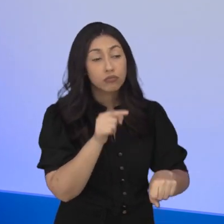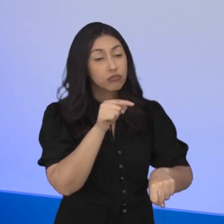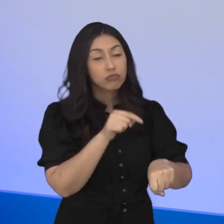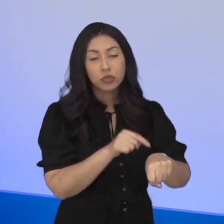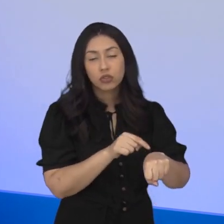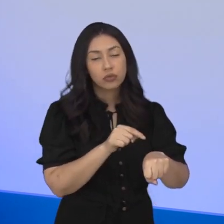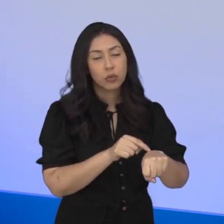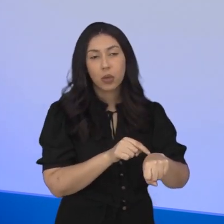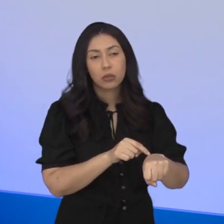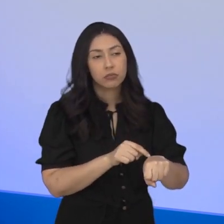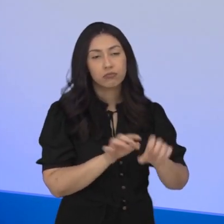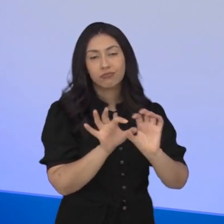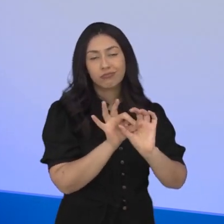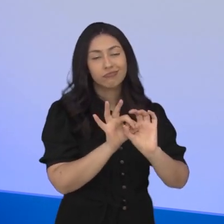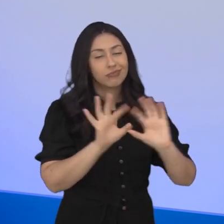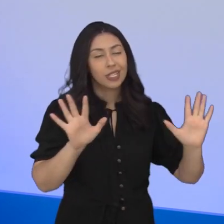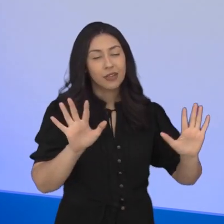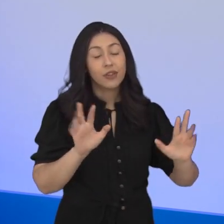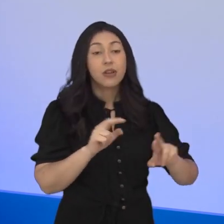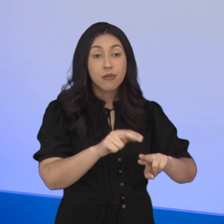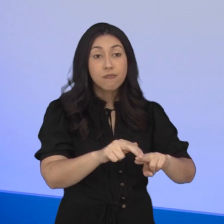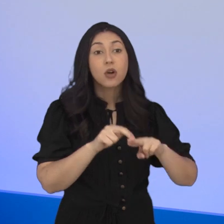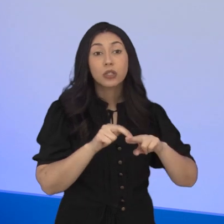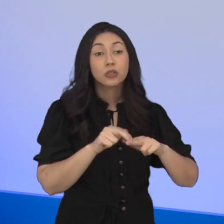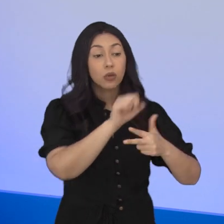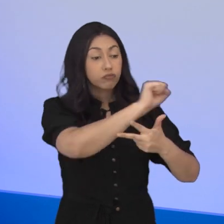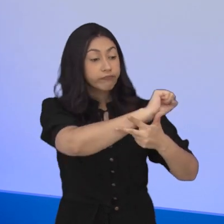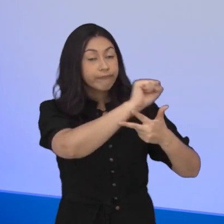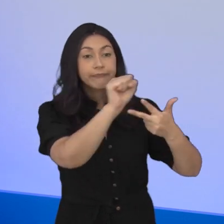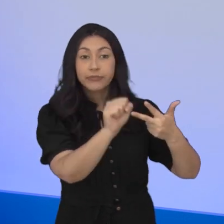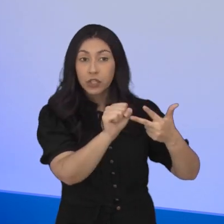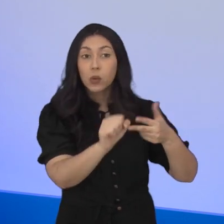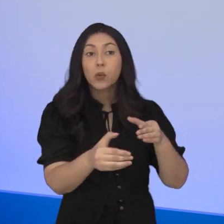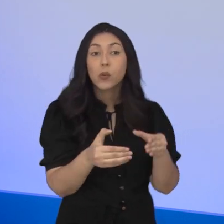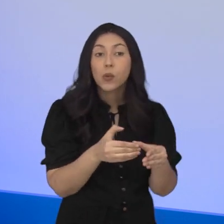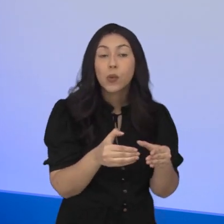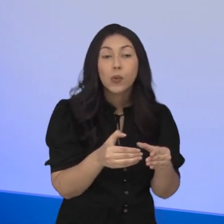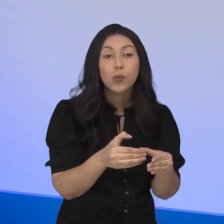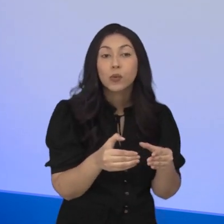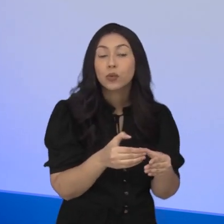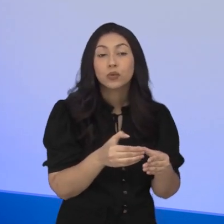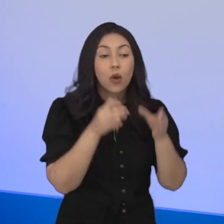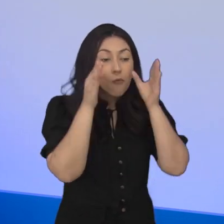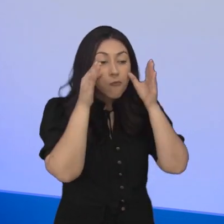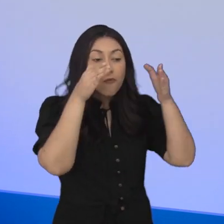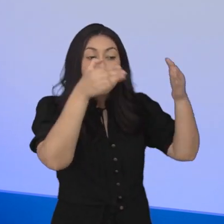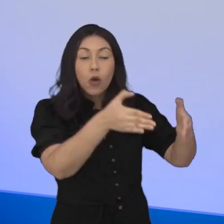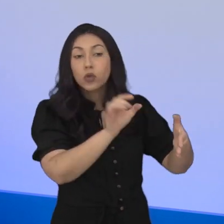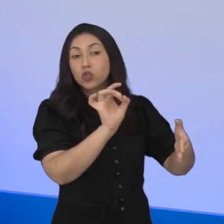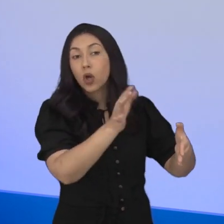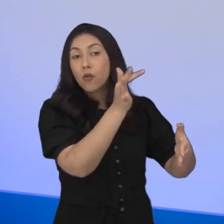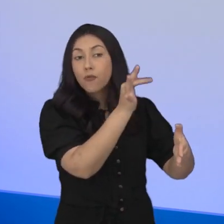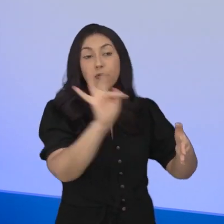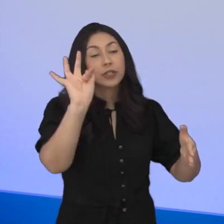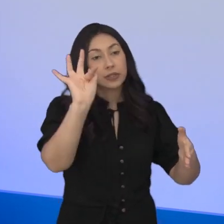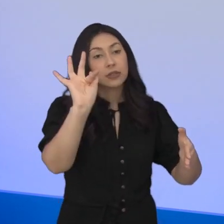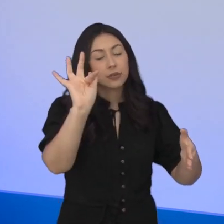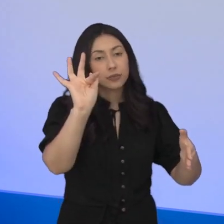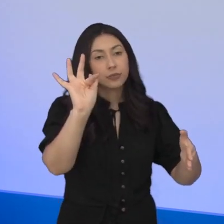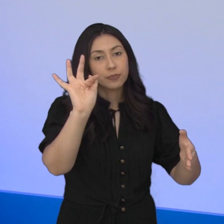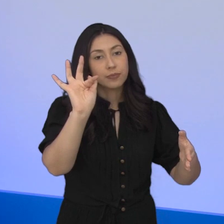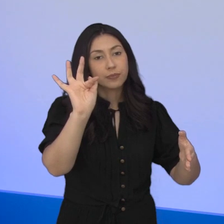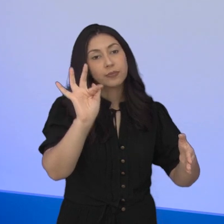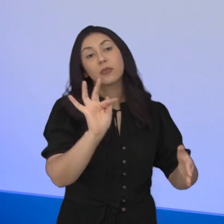momento e da maneira como eles querem. Por isso que esse Enem do concurso público, ele é somente atribuído à esfera federal. Que